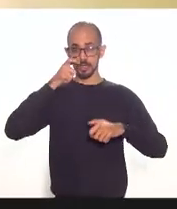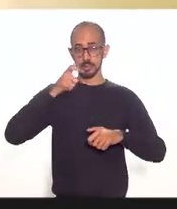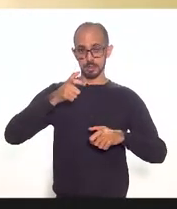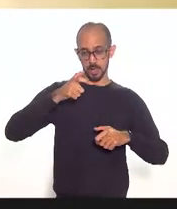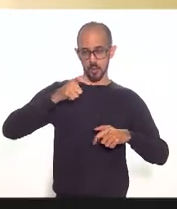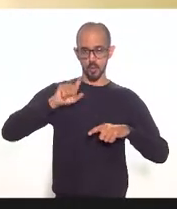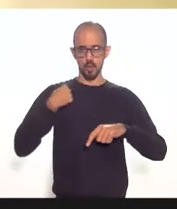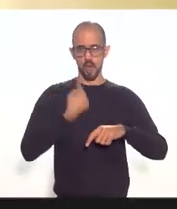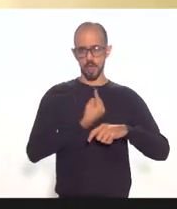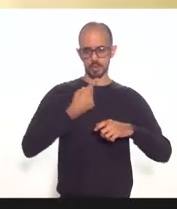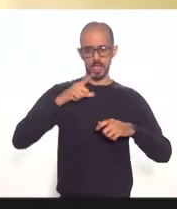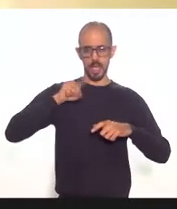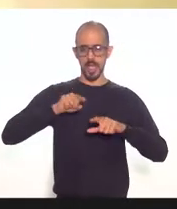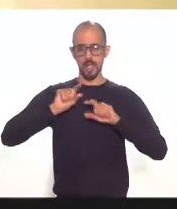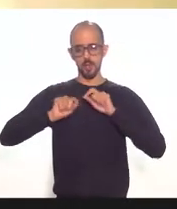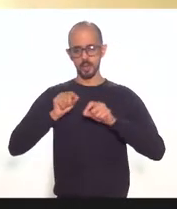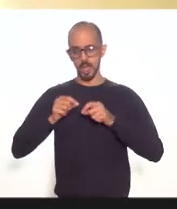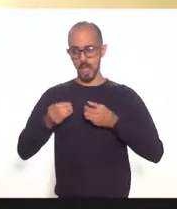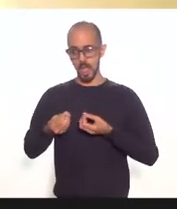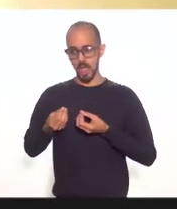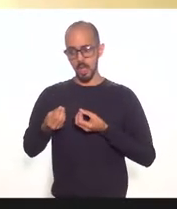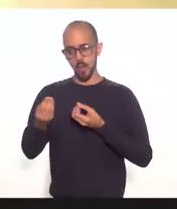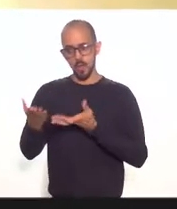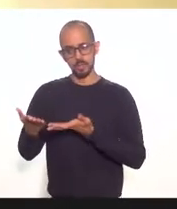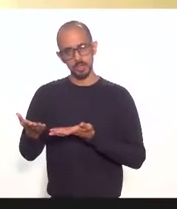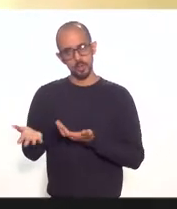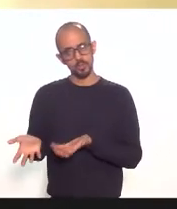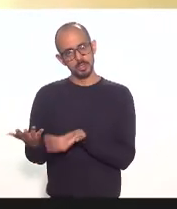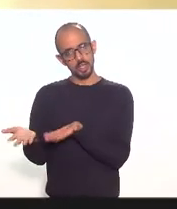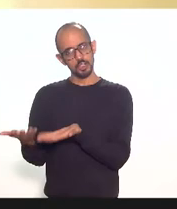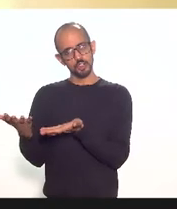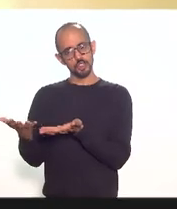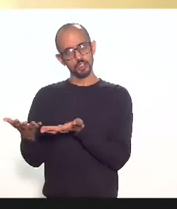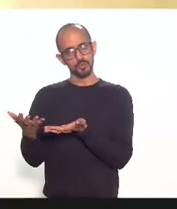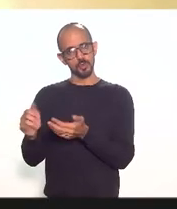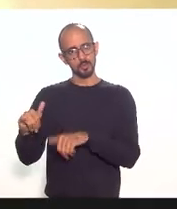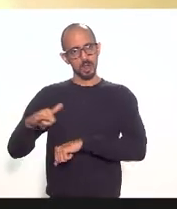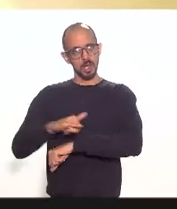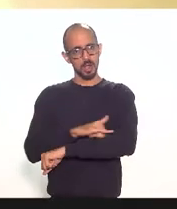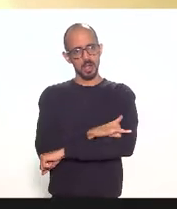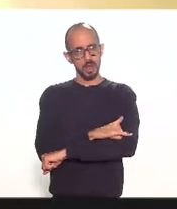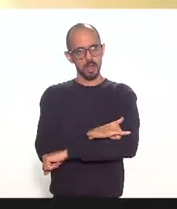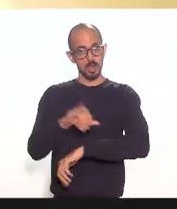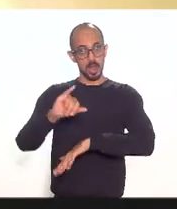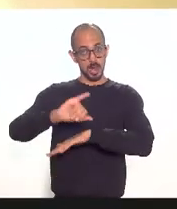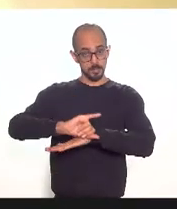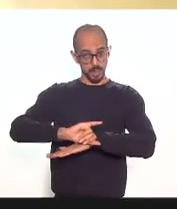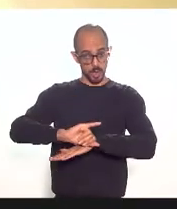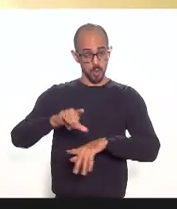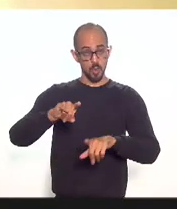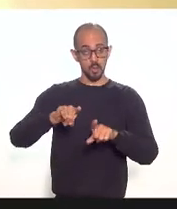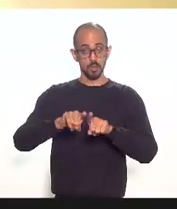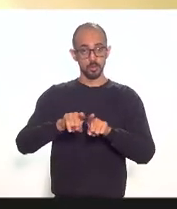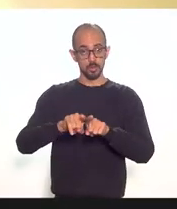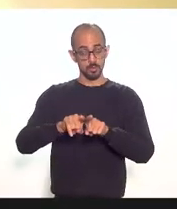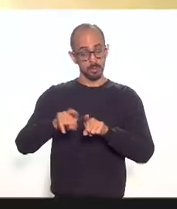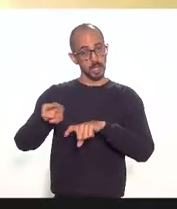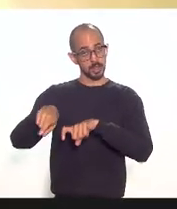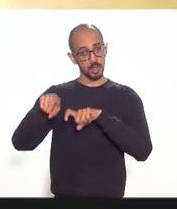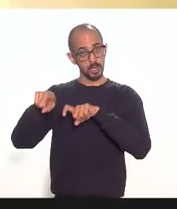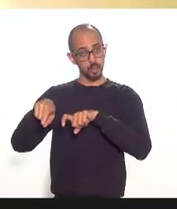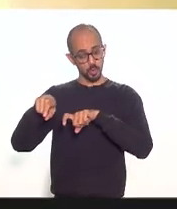é a gente conceder o benefício para hubs internacionais da capital e aeroportos do interior